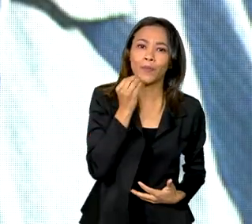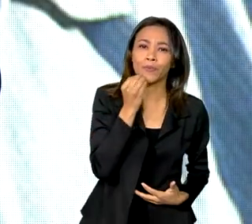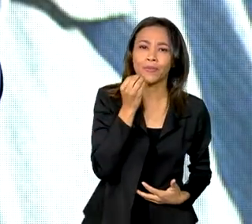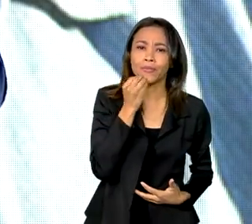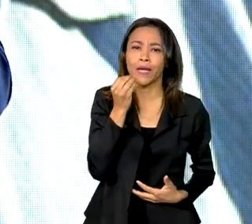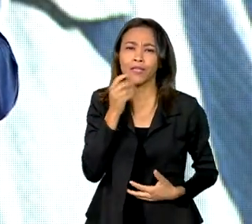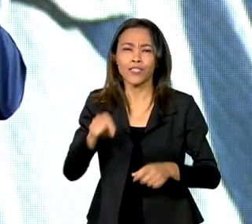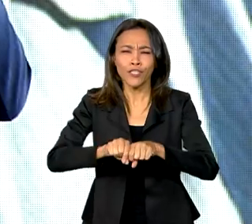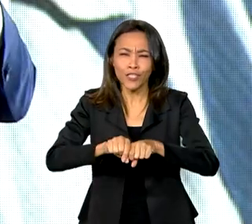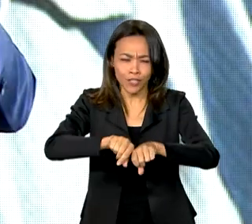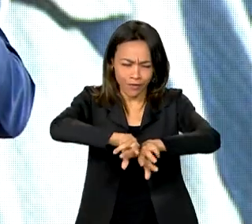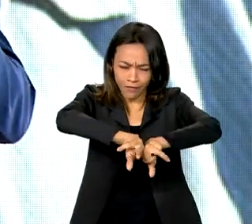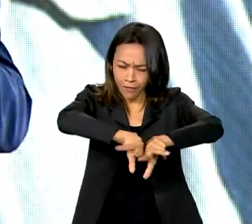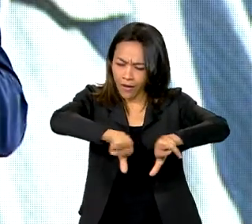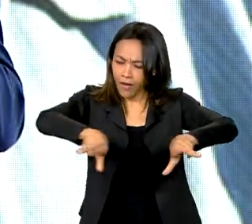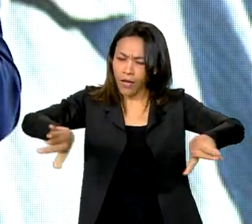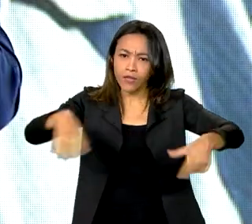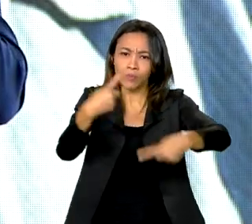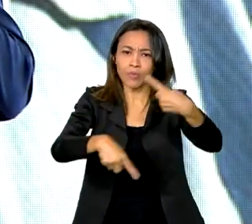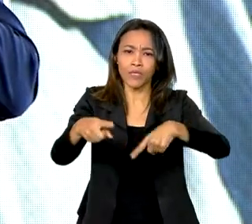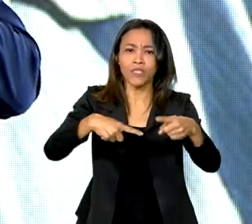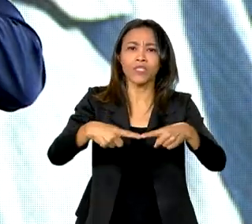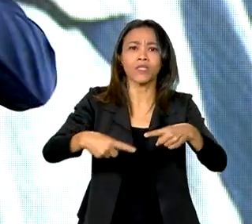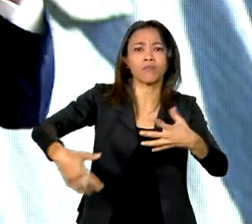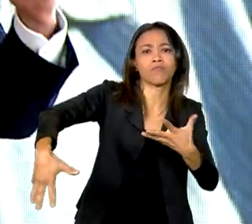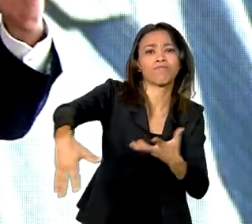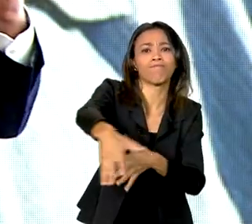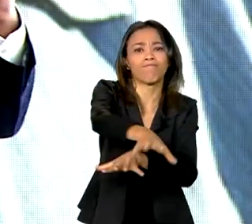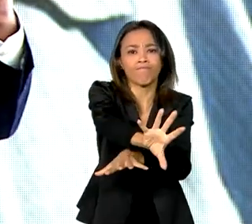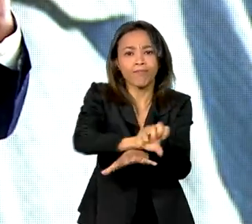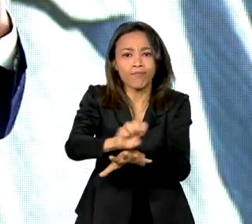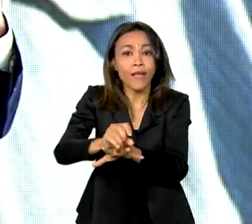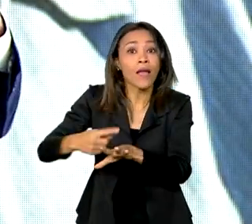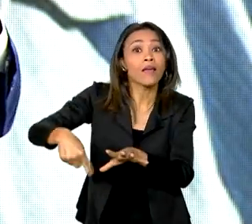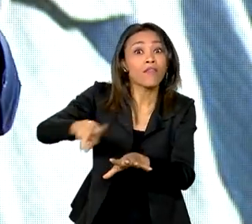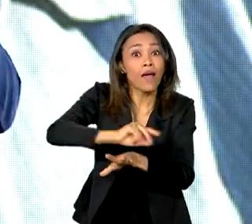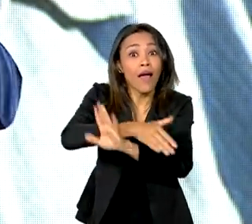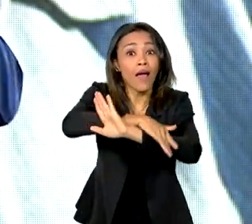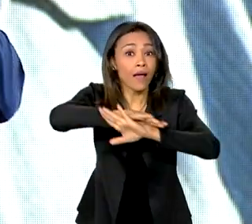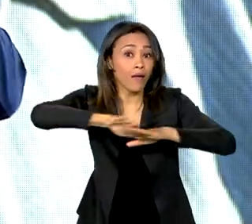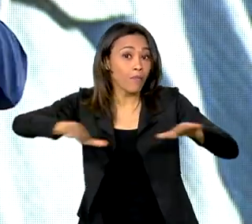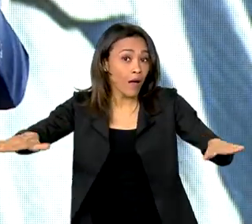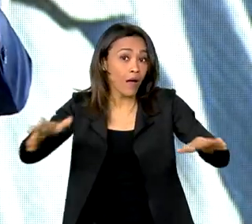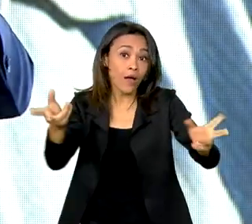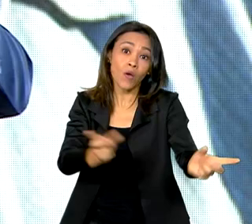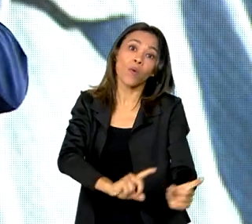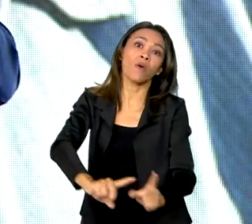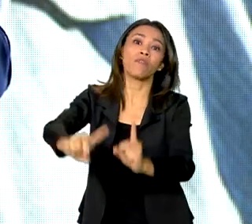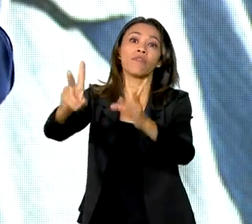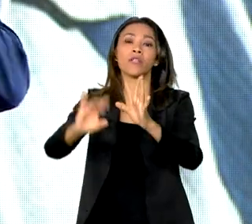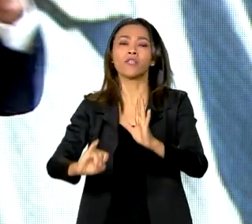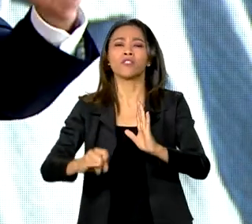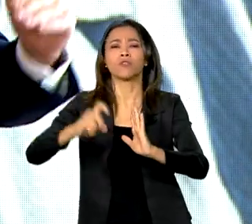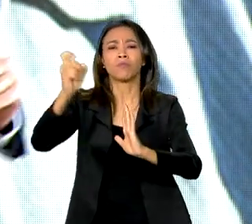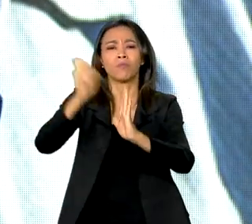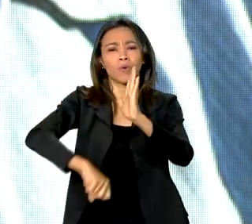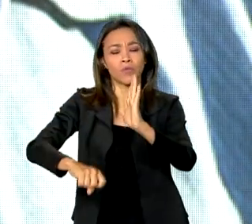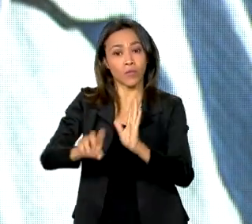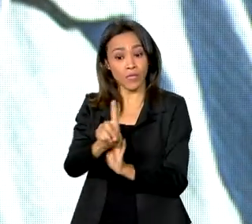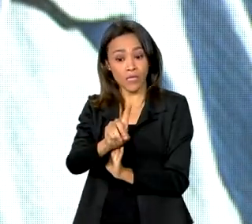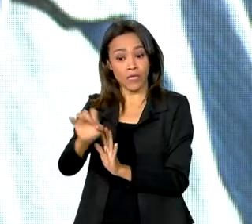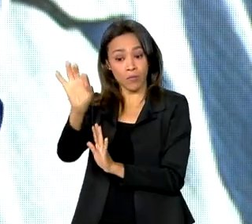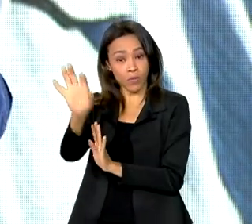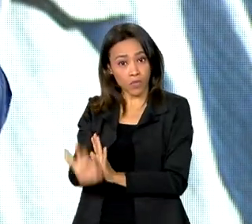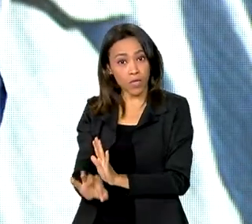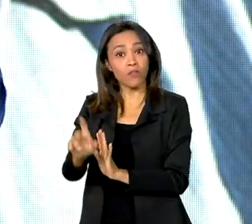políticas. A reforma tributária que vai acabar com a exportação de tributos, toda a exportação vai ser 100%